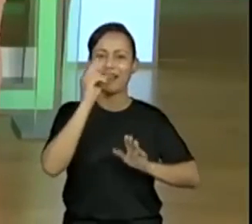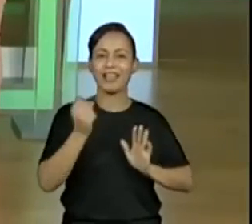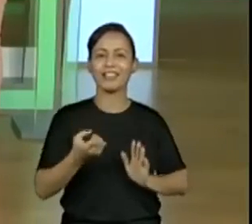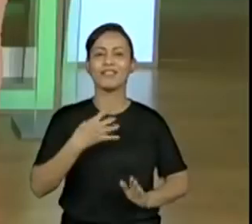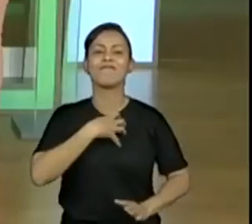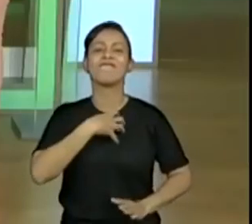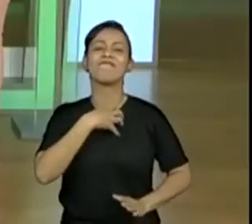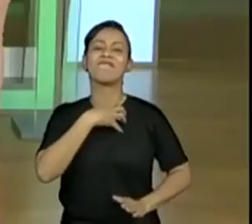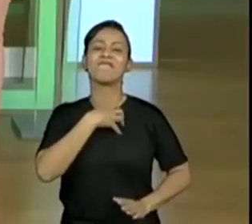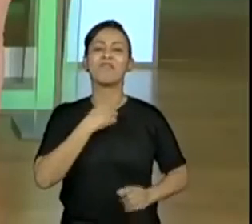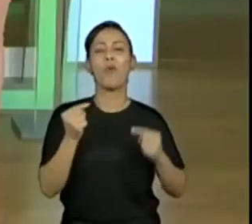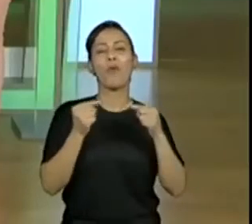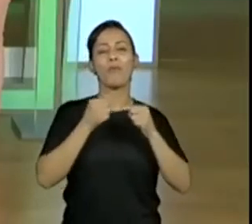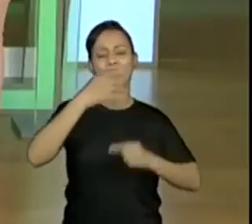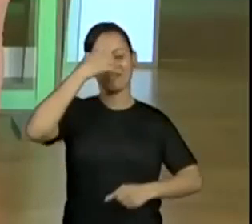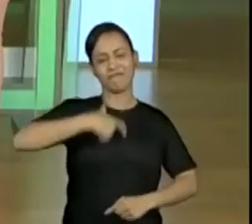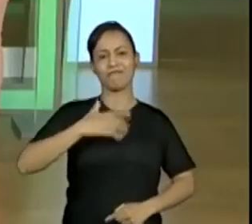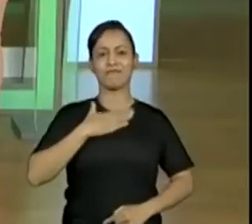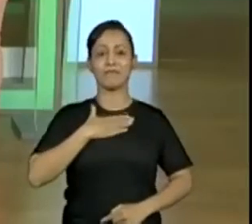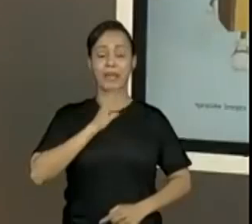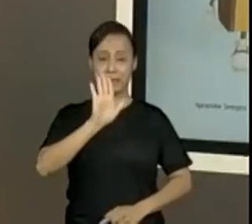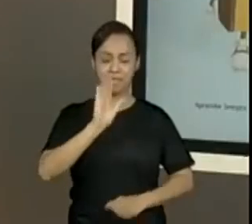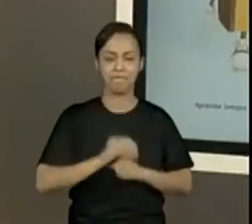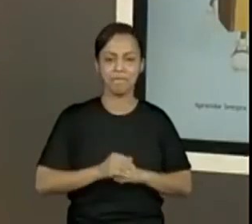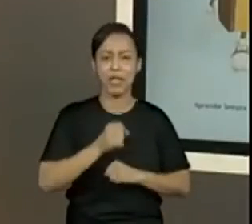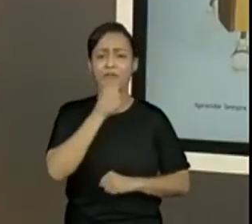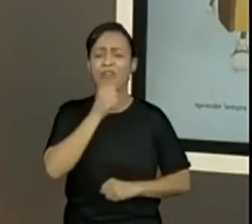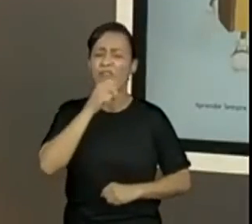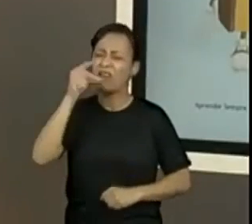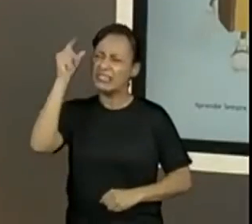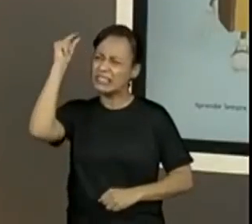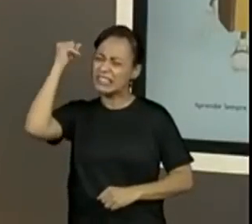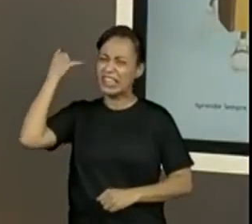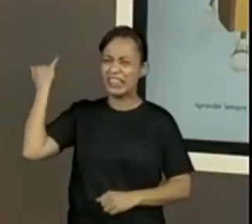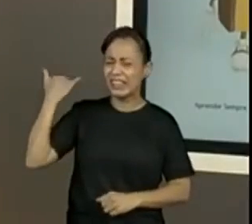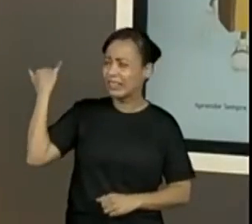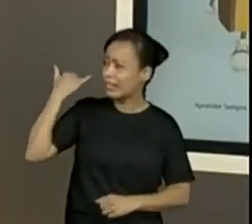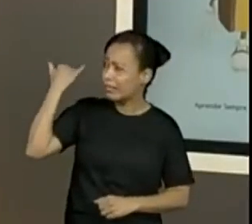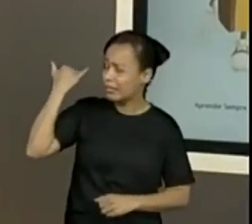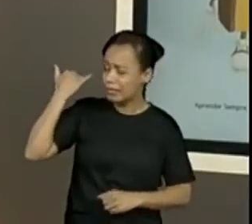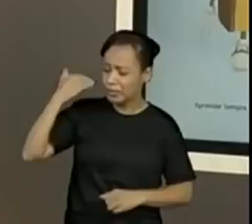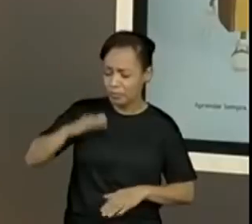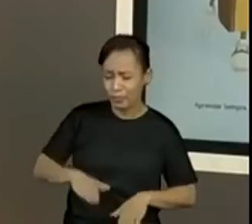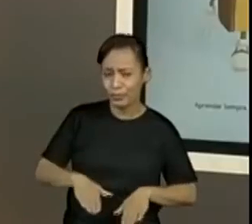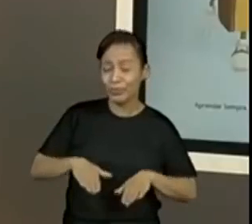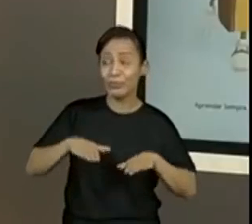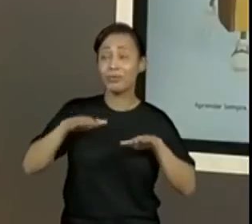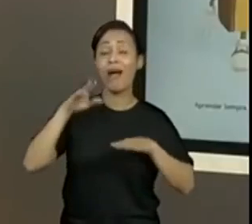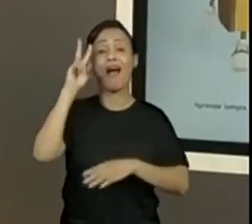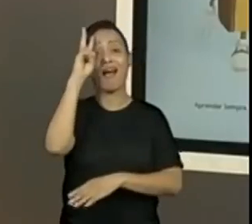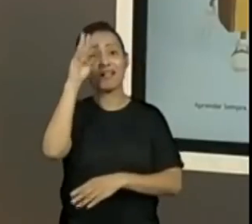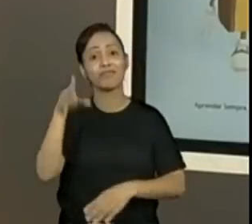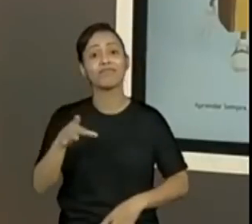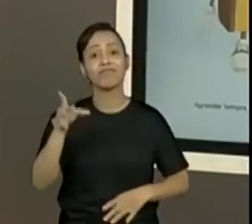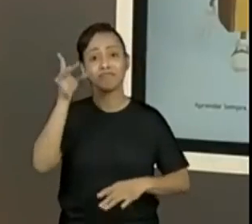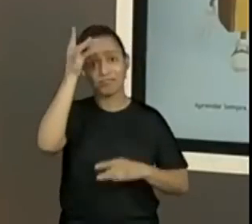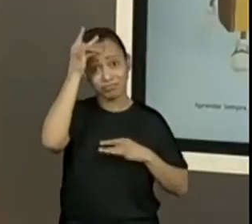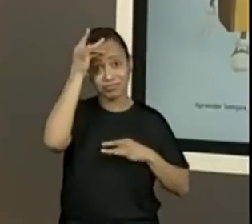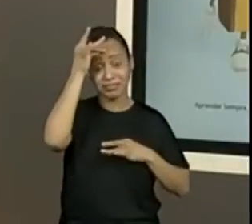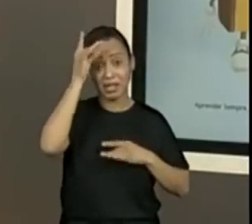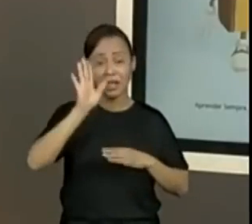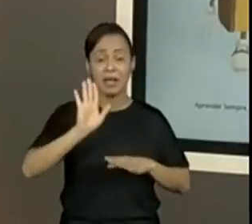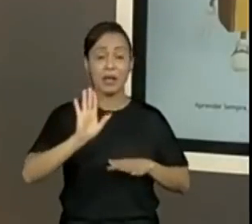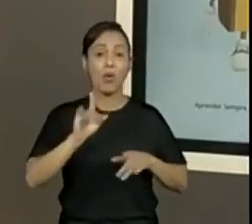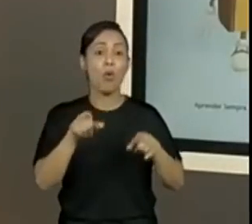também. Porque olha, quando minha avó contava, eu me lembro de uma, que é minha tia. Na hora certa, eu vou contar qual que é. Ela tinha um jeito de falar.